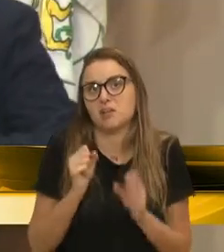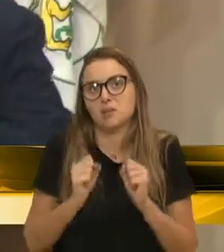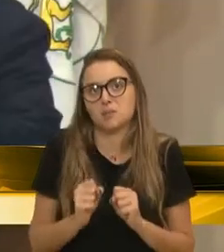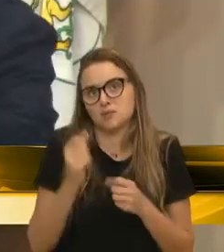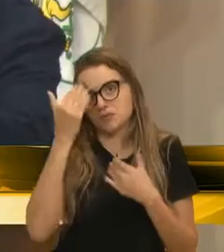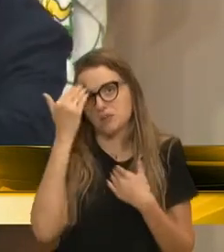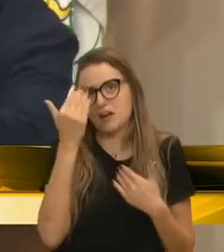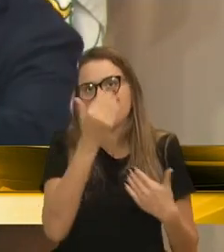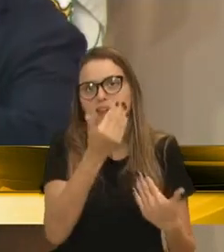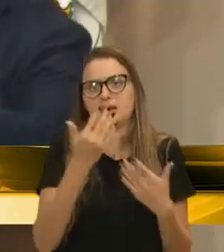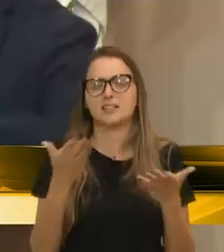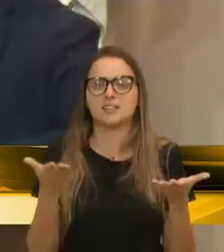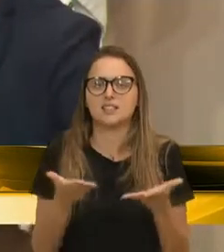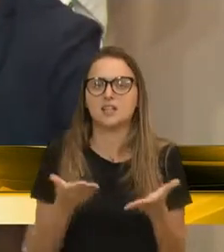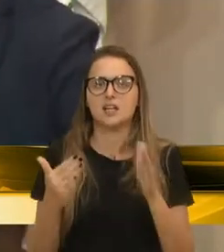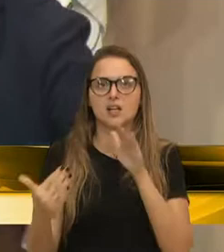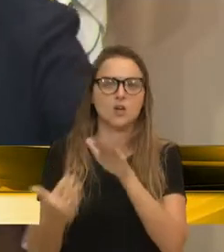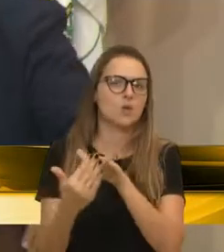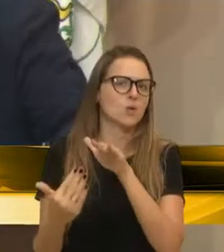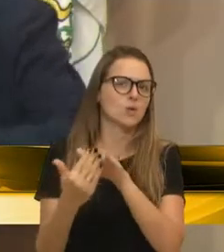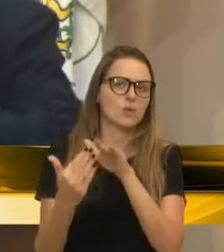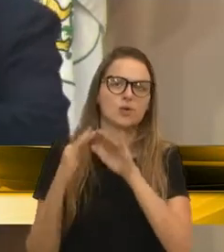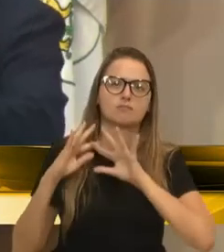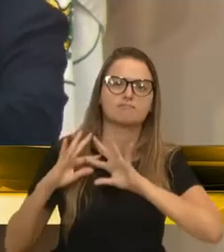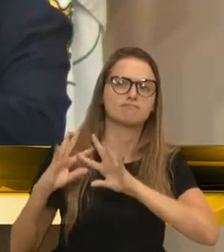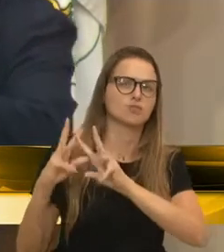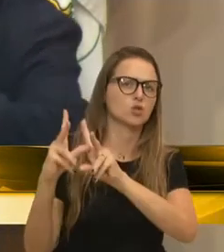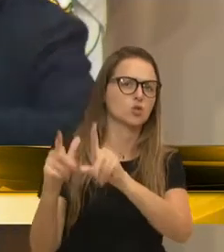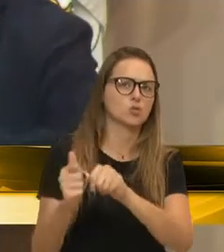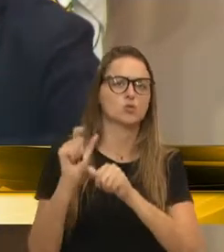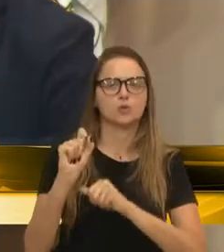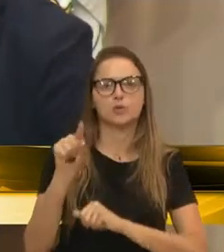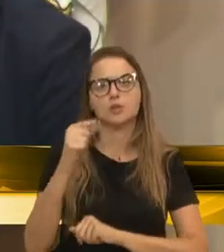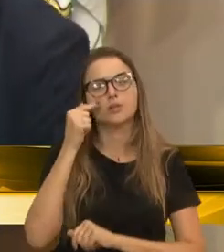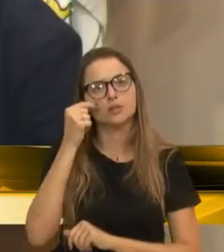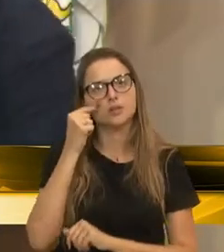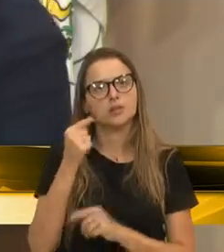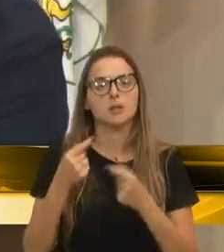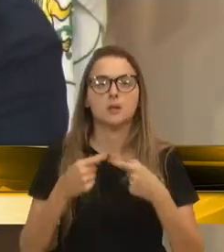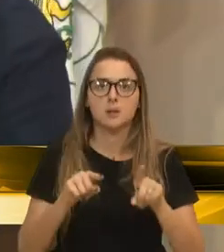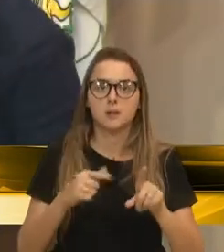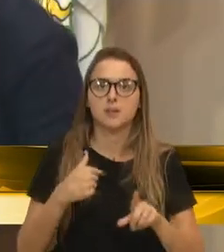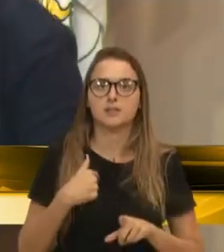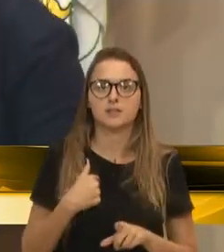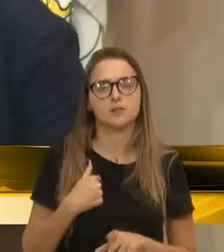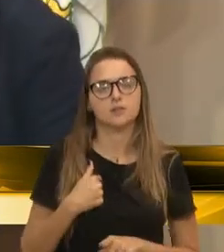e ficar contemplado, porque foi uma fala ótima. Mas eu prefiro...